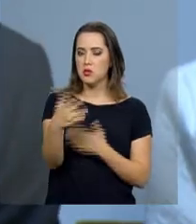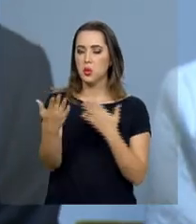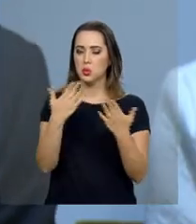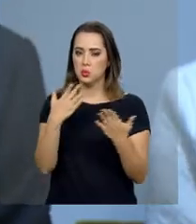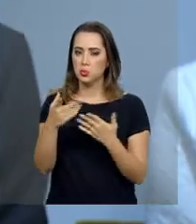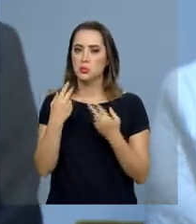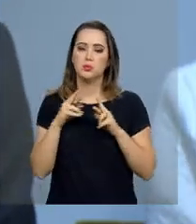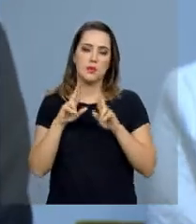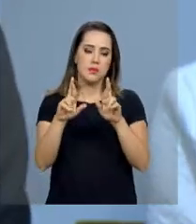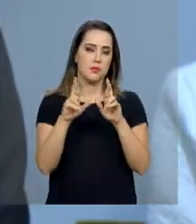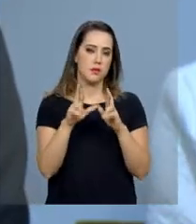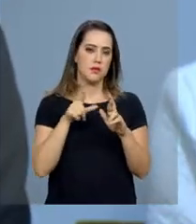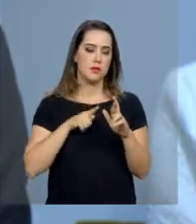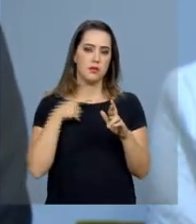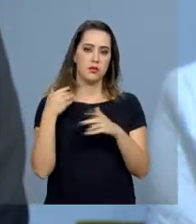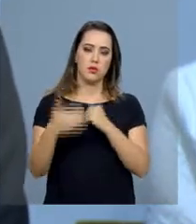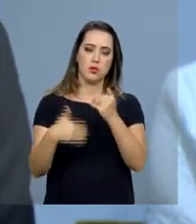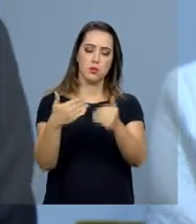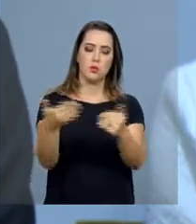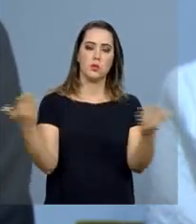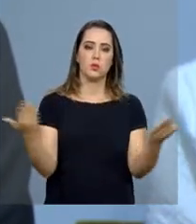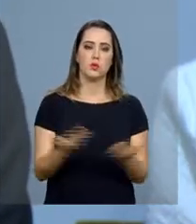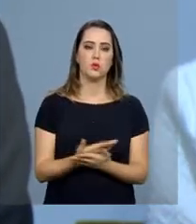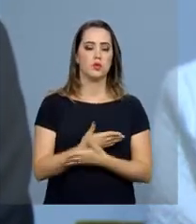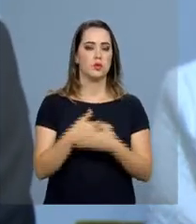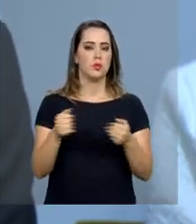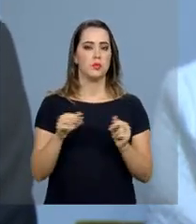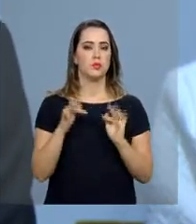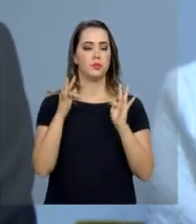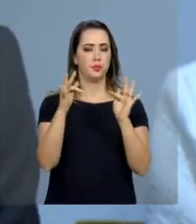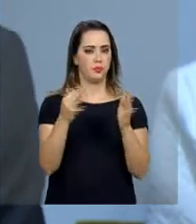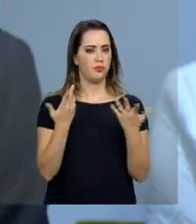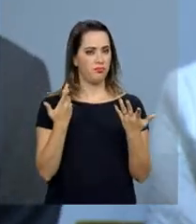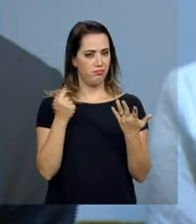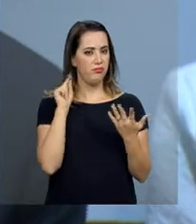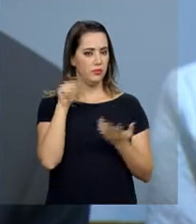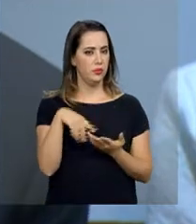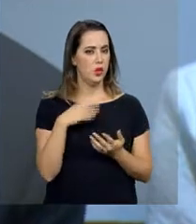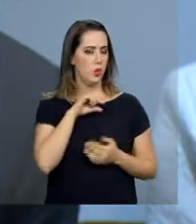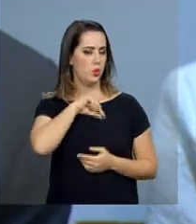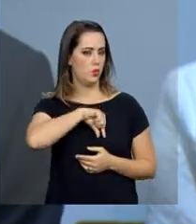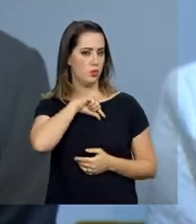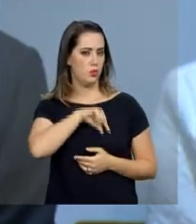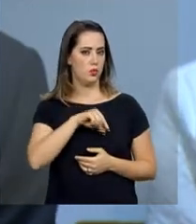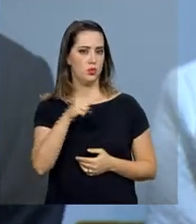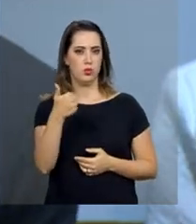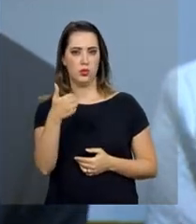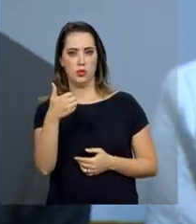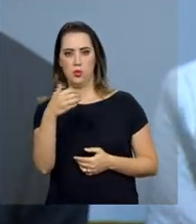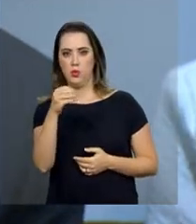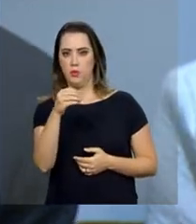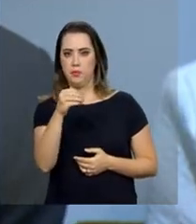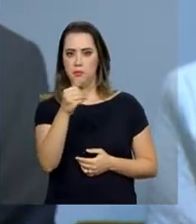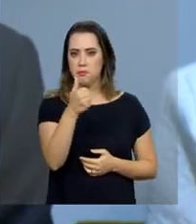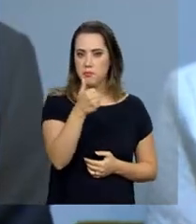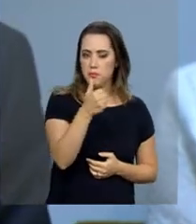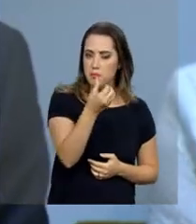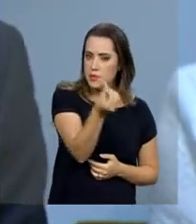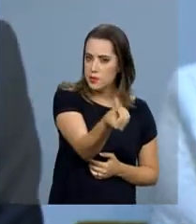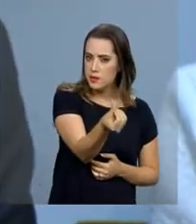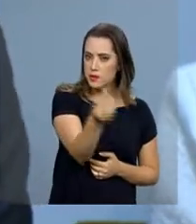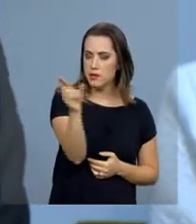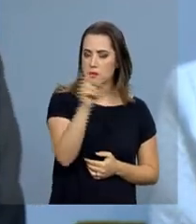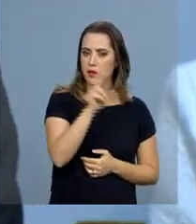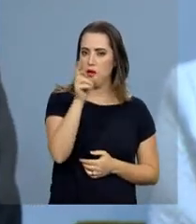expectativa de mercado hoje com as melhores previsões. Salário mínimo de R 1.006, isso aqui